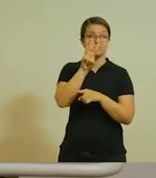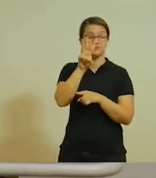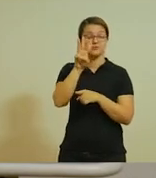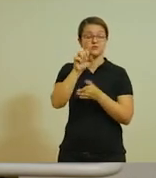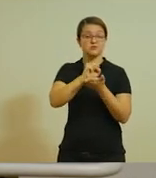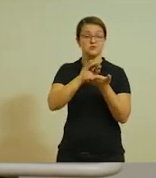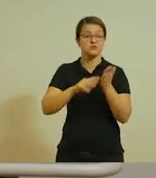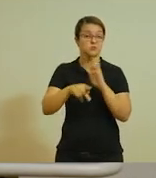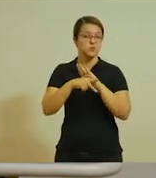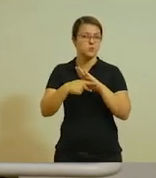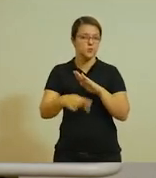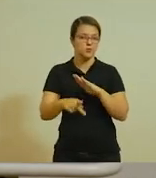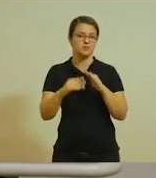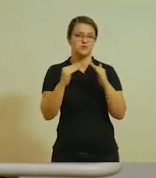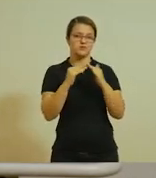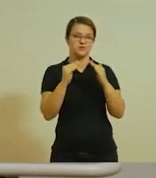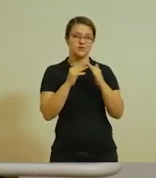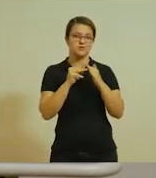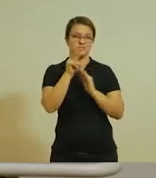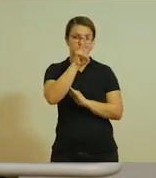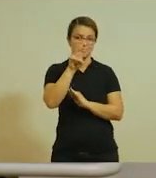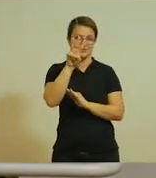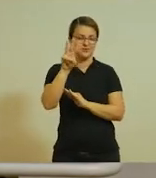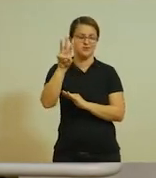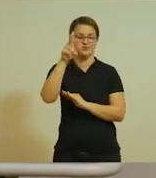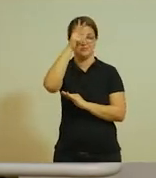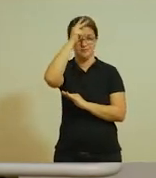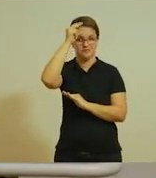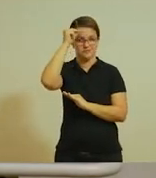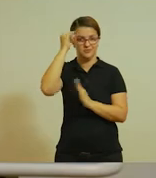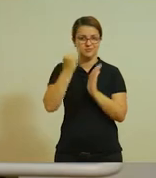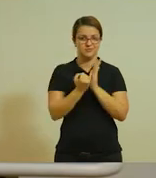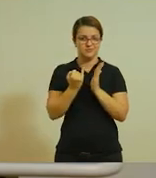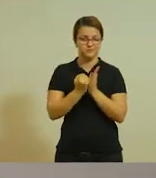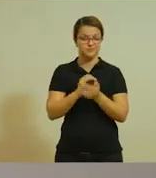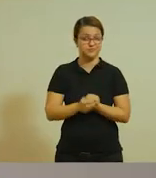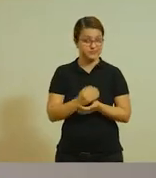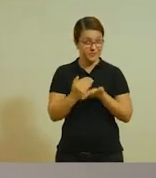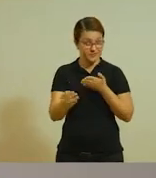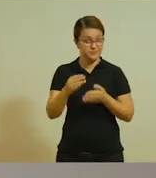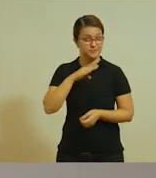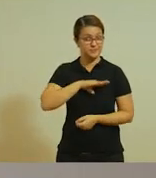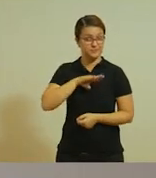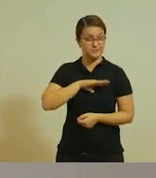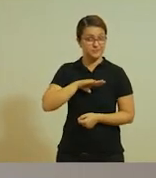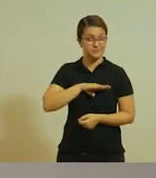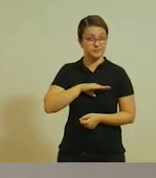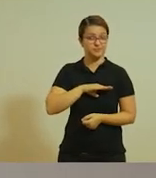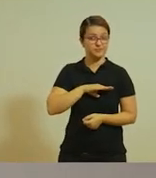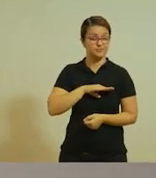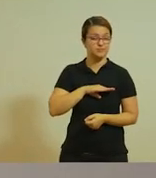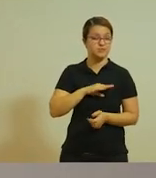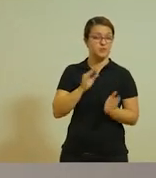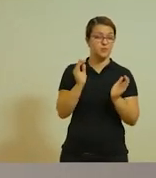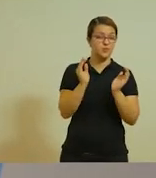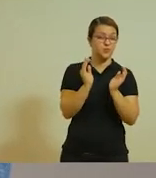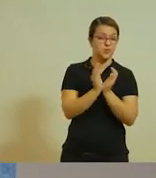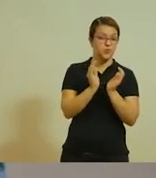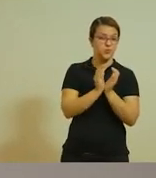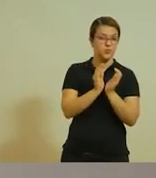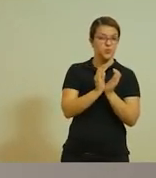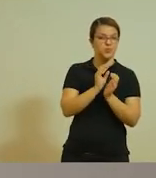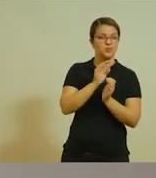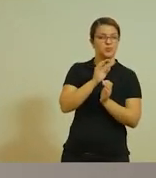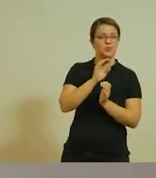lição de casa no site da Prefeitura. Bom, vamos começar? Na língua portuguesa, para os alunos do termo 1,